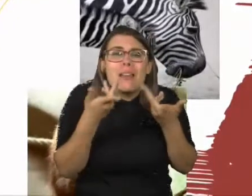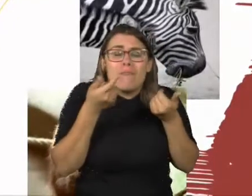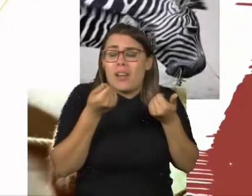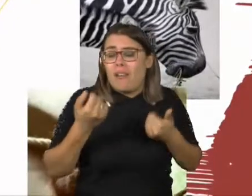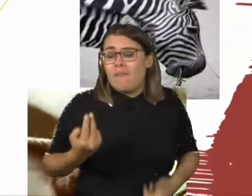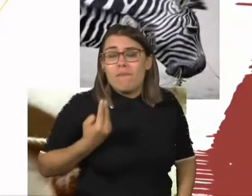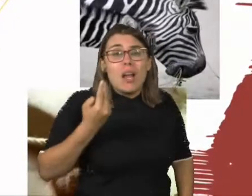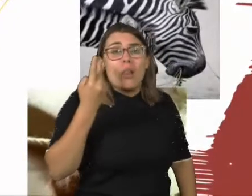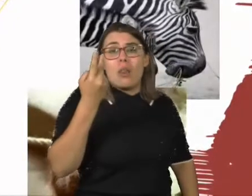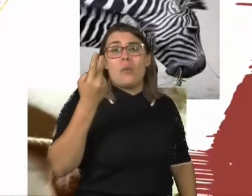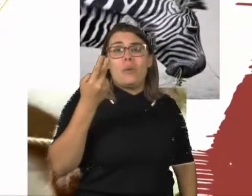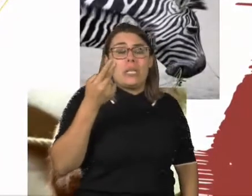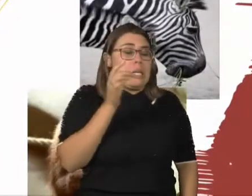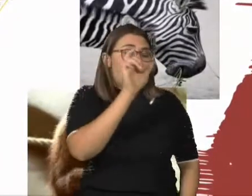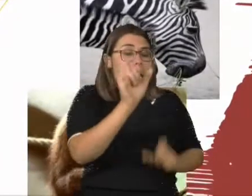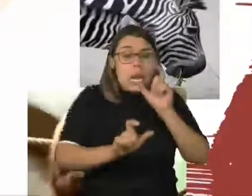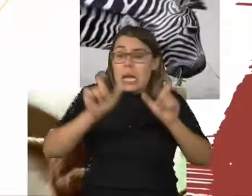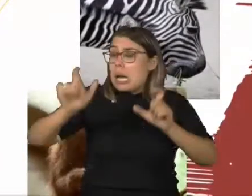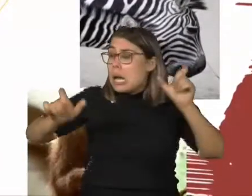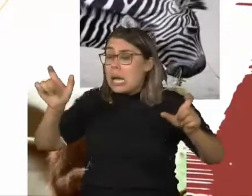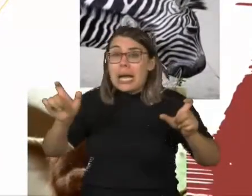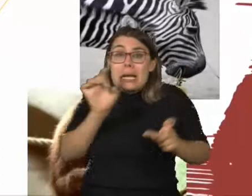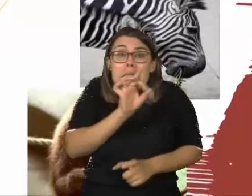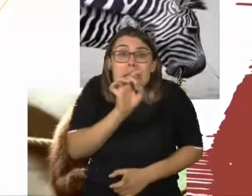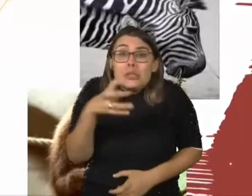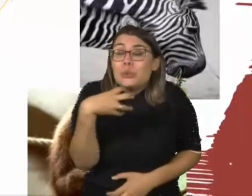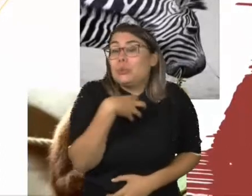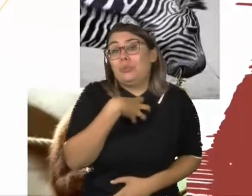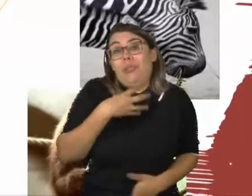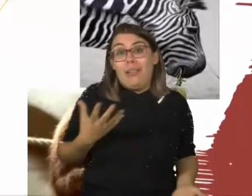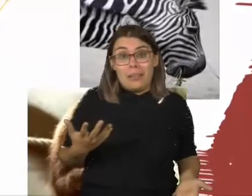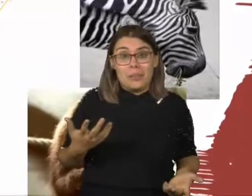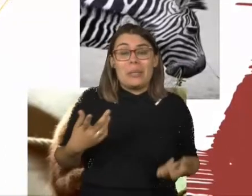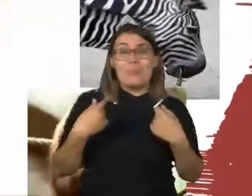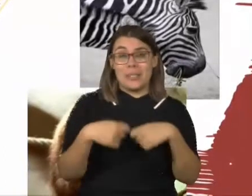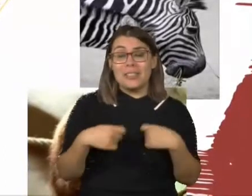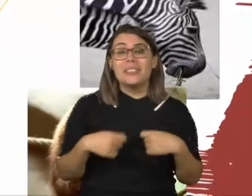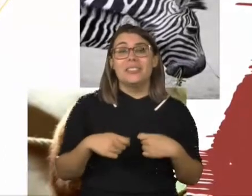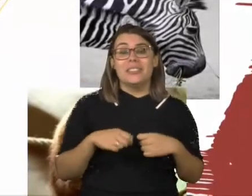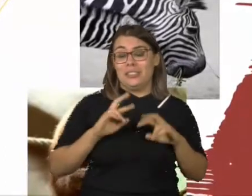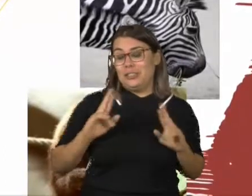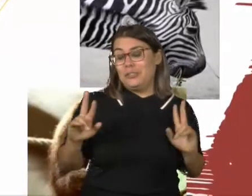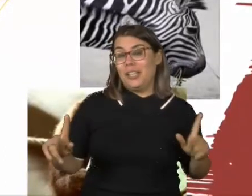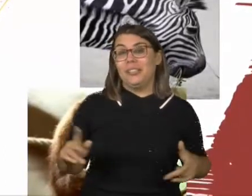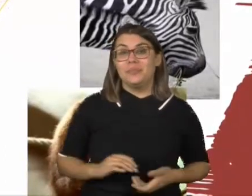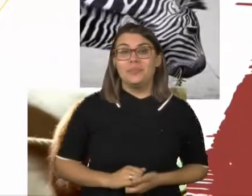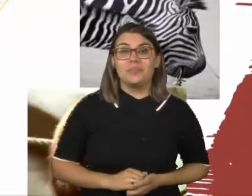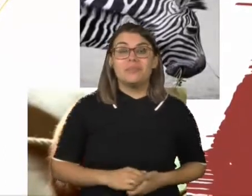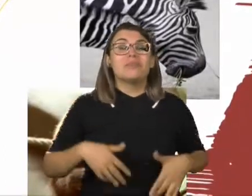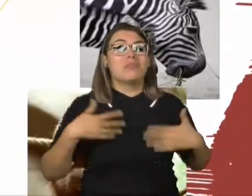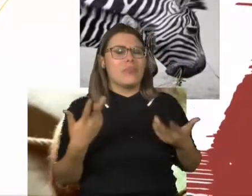palestras anteriores, o que nos torna diferente é exatamente a nossa complexidade e a nossa diferença. Então, a dimensão